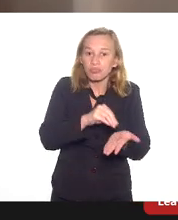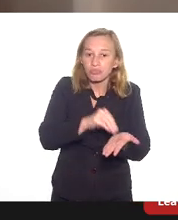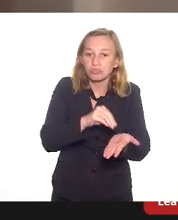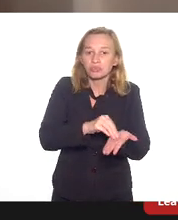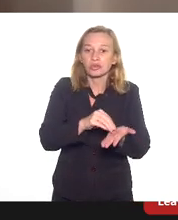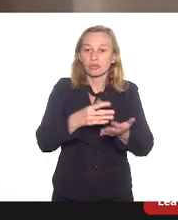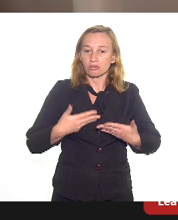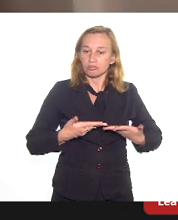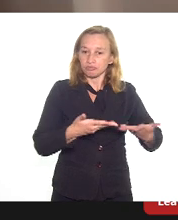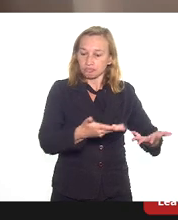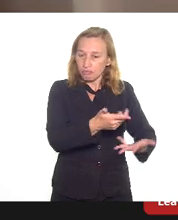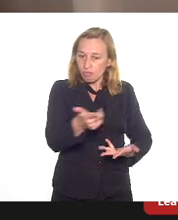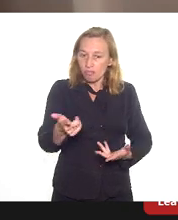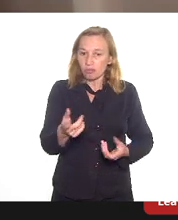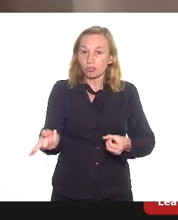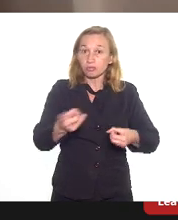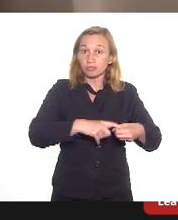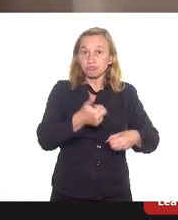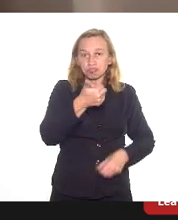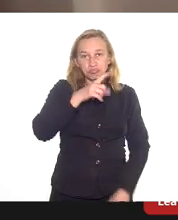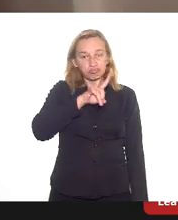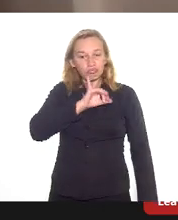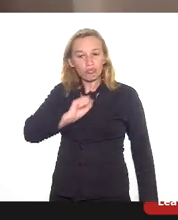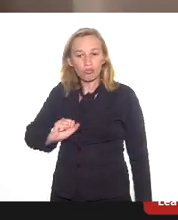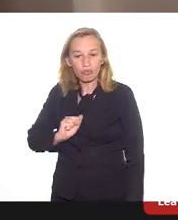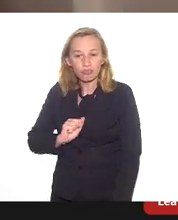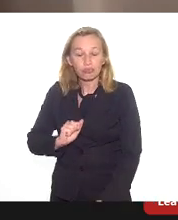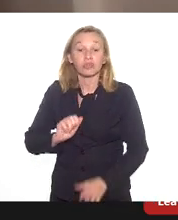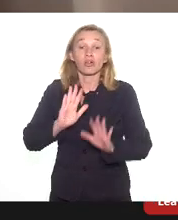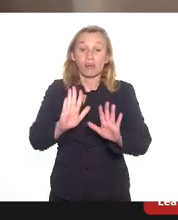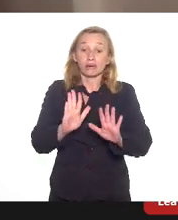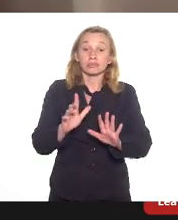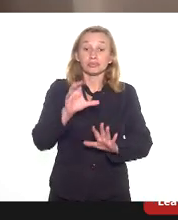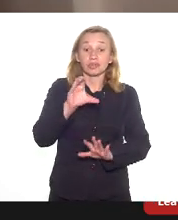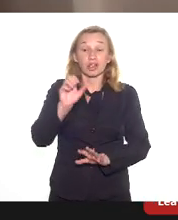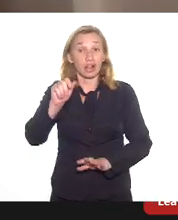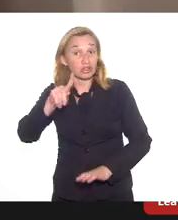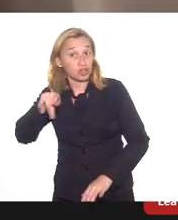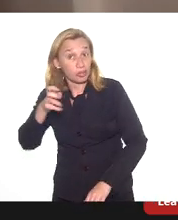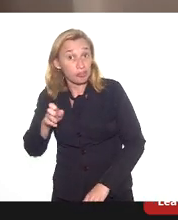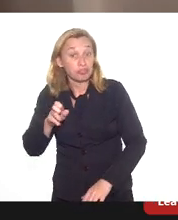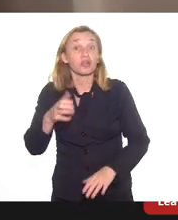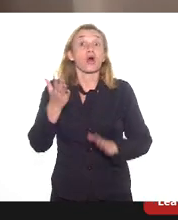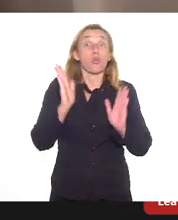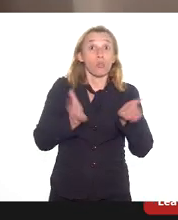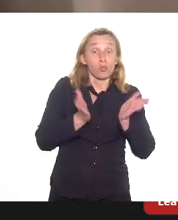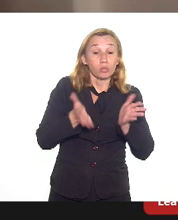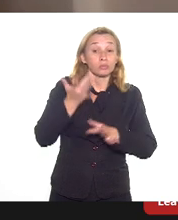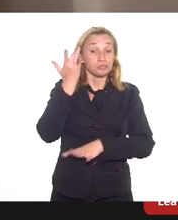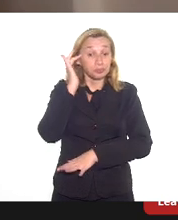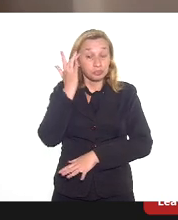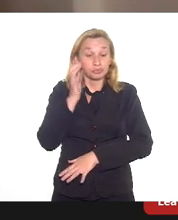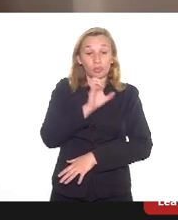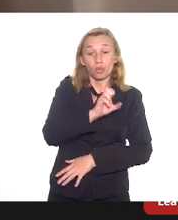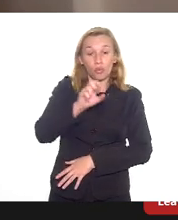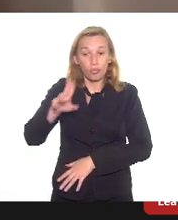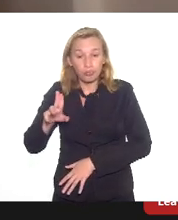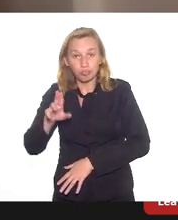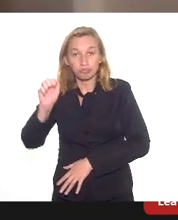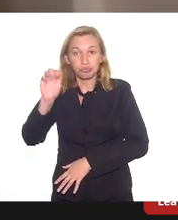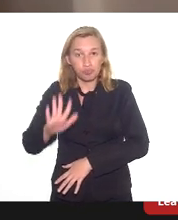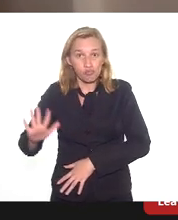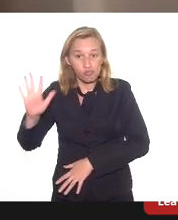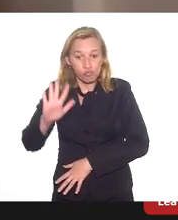à disposição, vou estar aqui do dia 10, é a questão do Caged. Acho que, como agora o E-Social está